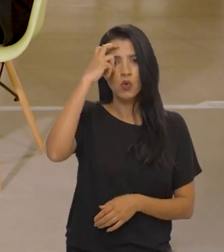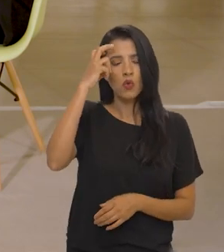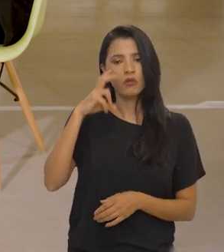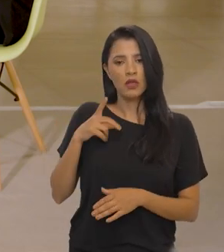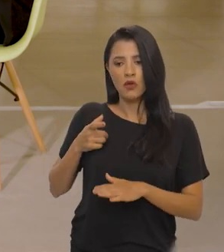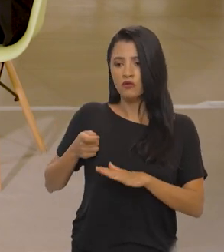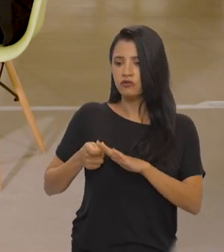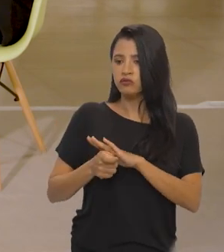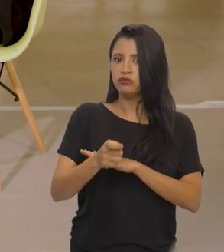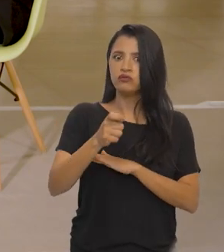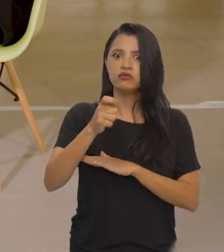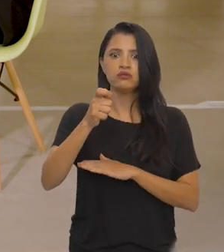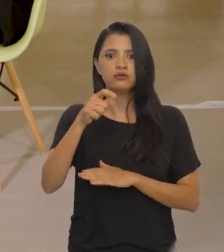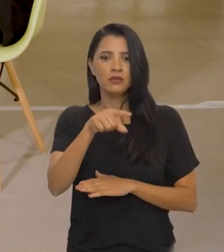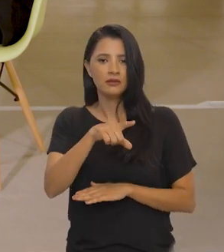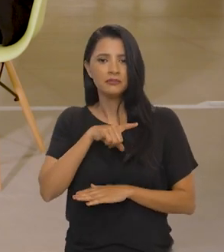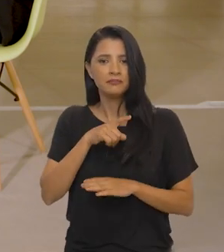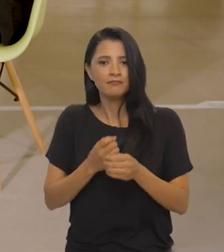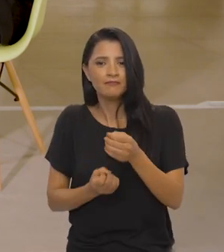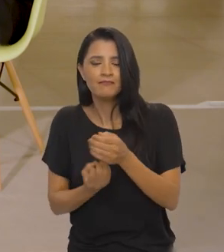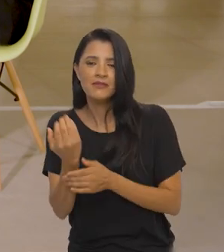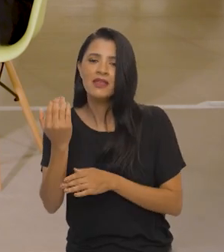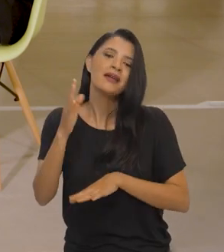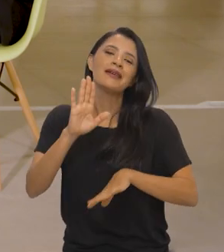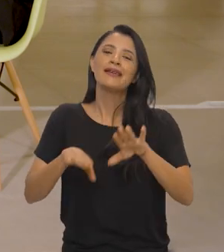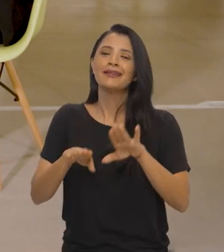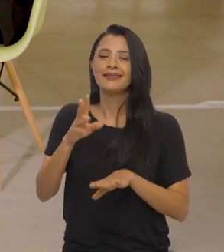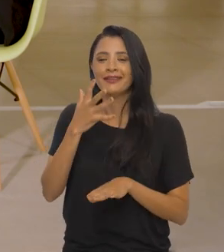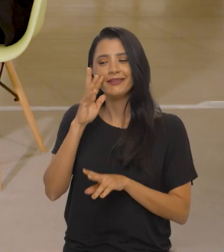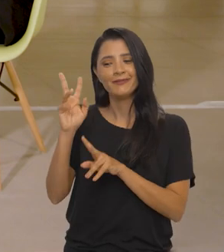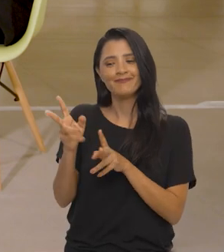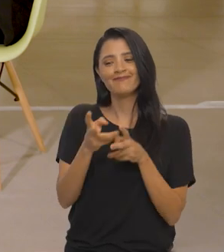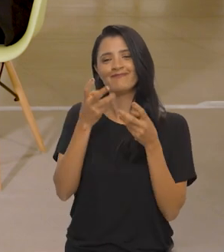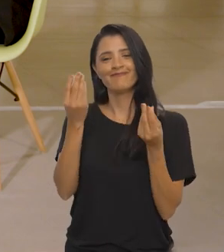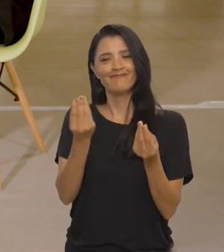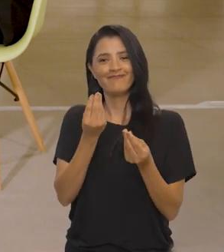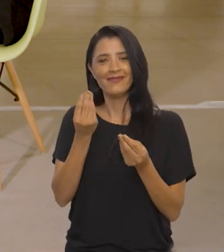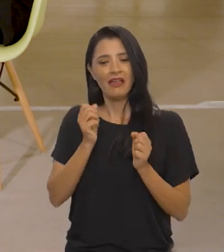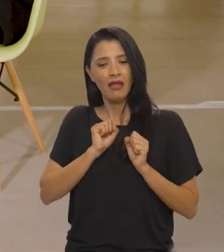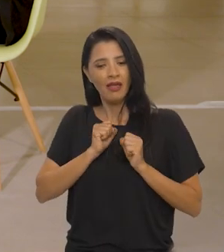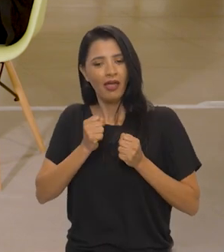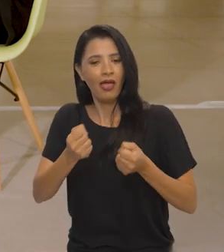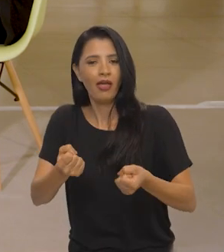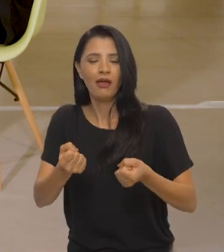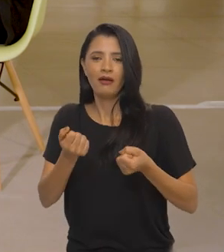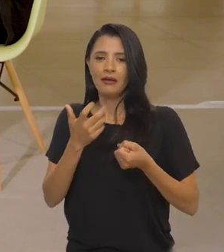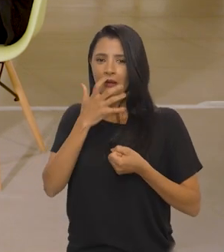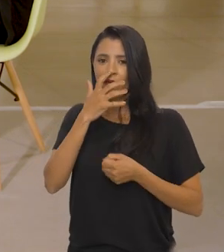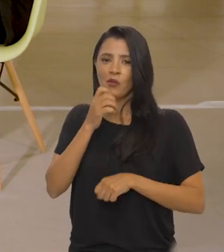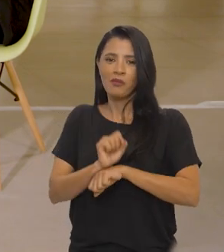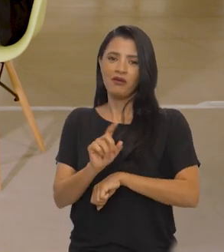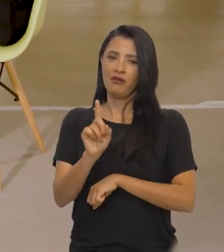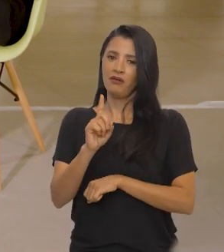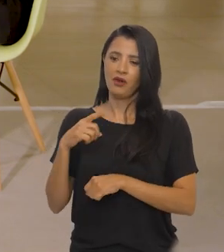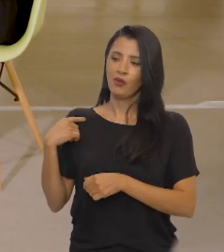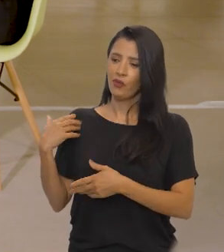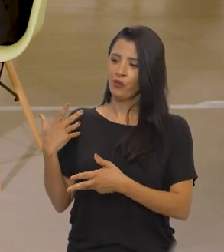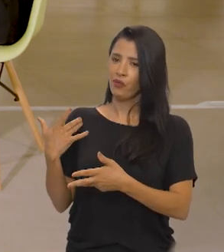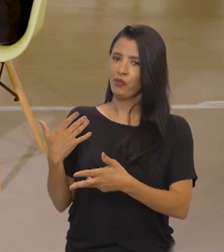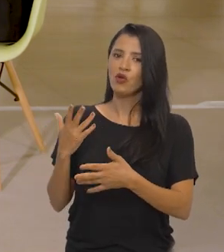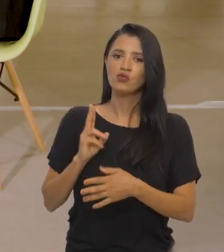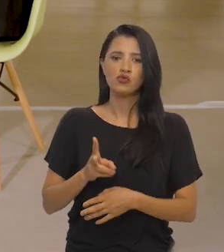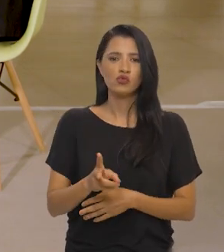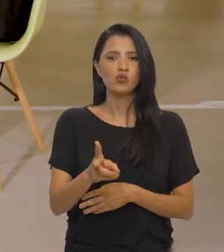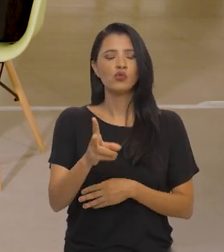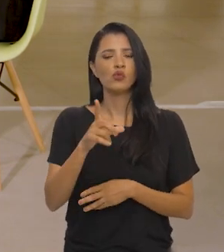o superinvestimento na produção e muitas vezes a gente não reconhece essas ações que não se interrompem